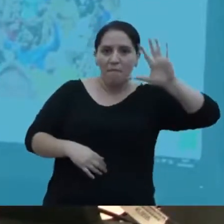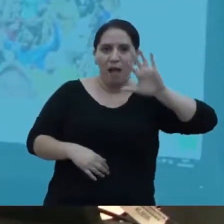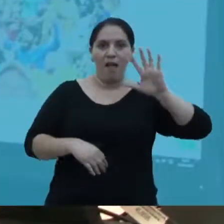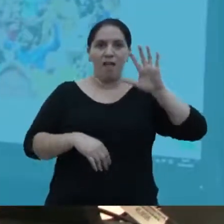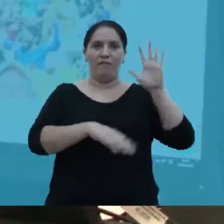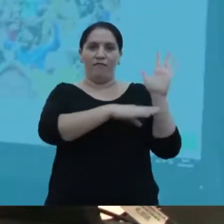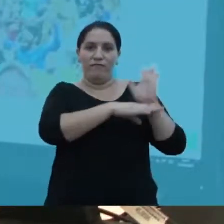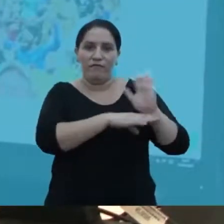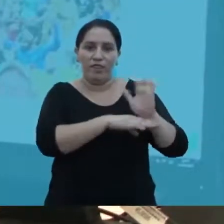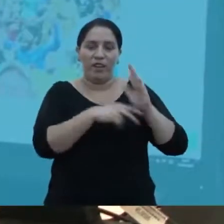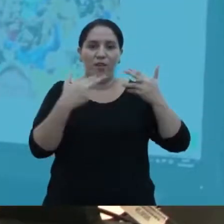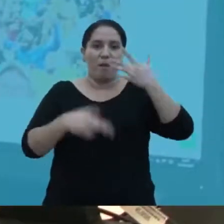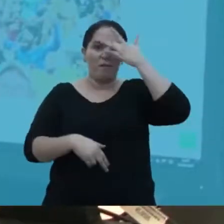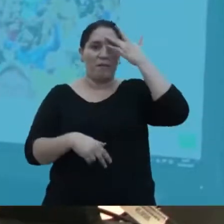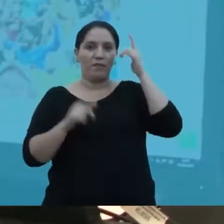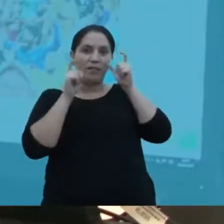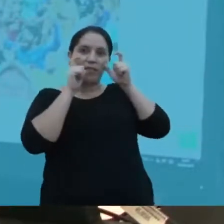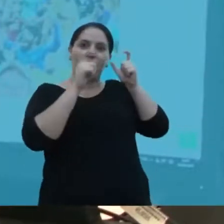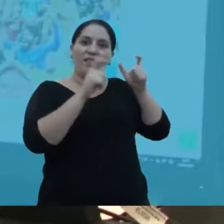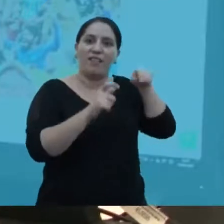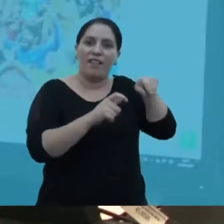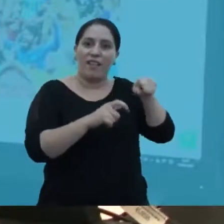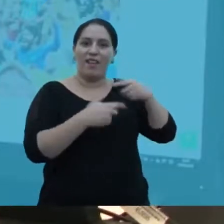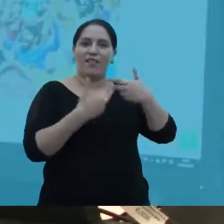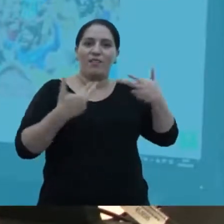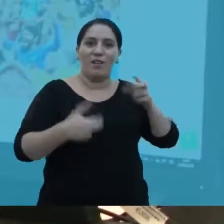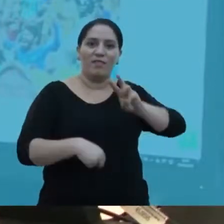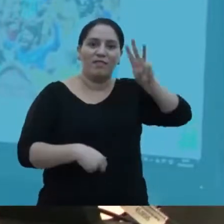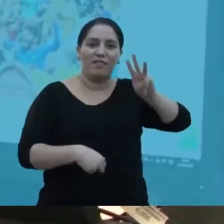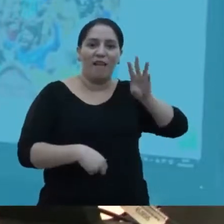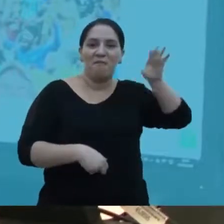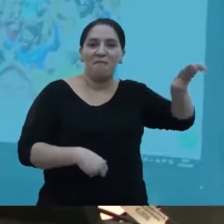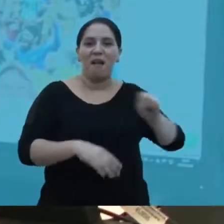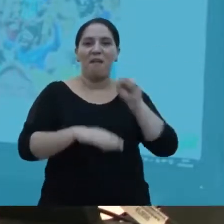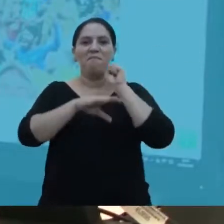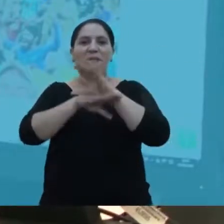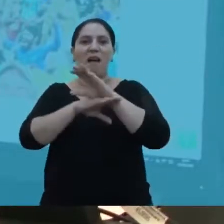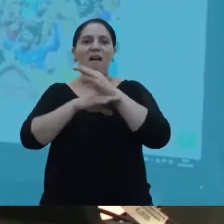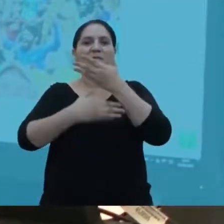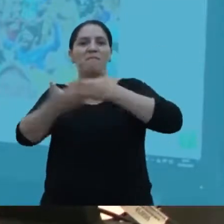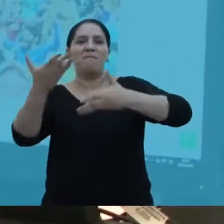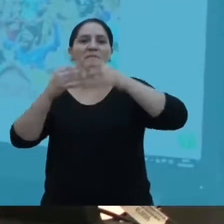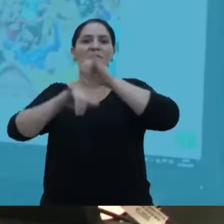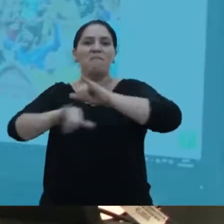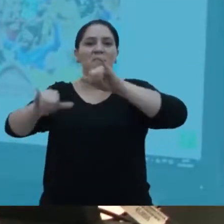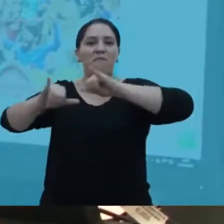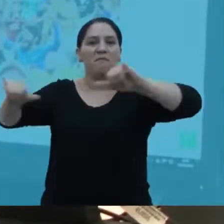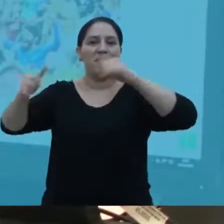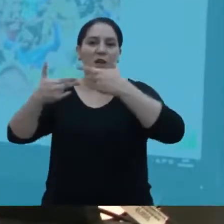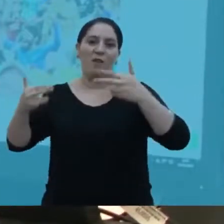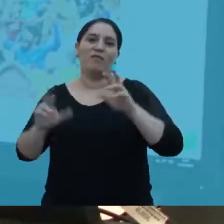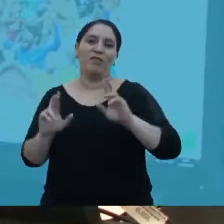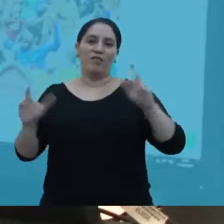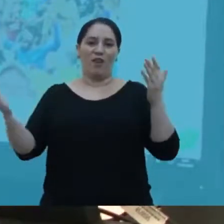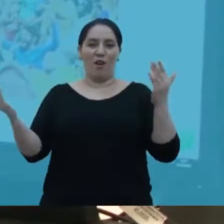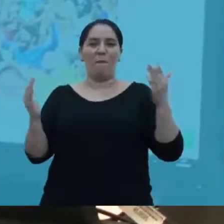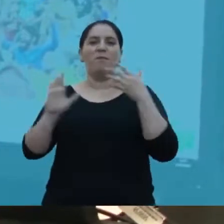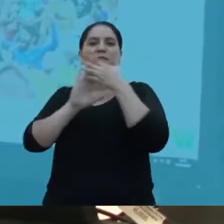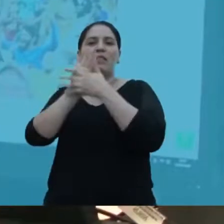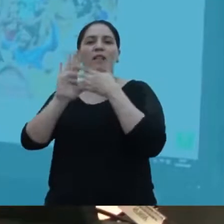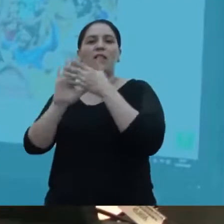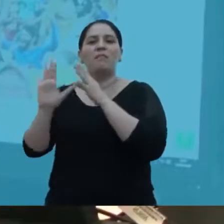tendem a procurar por esse site, ler, releer, compartilhar nas redes sociais. Então é totalmente